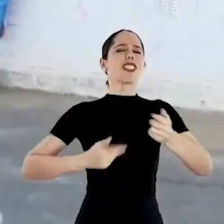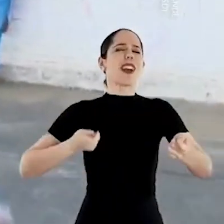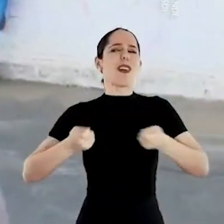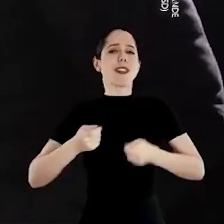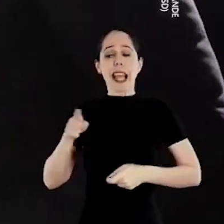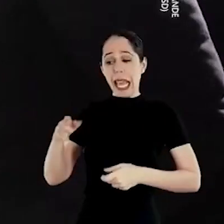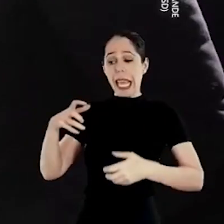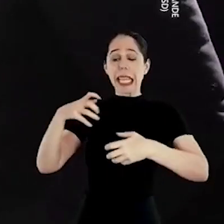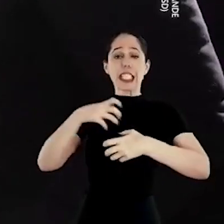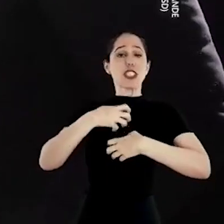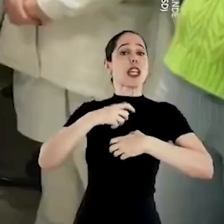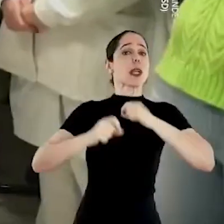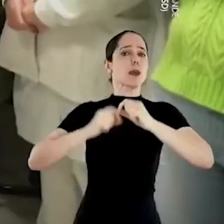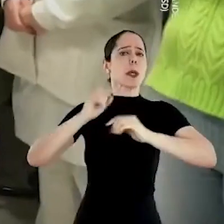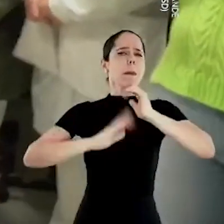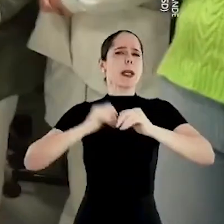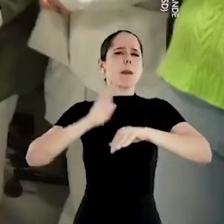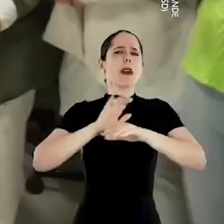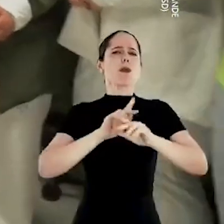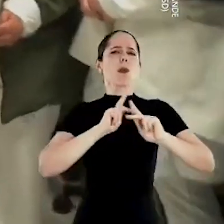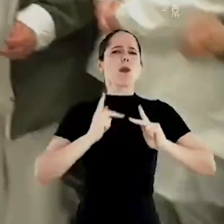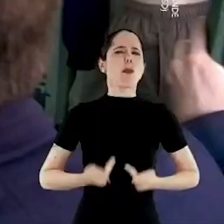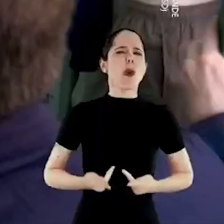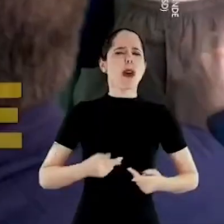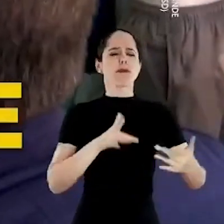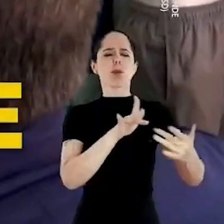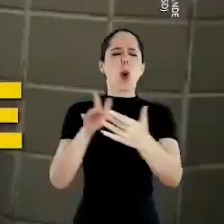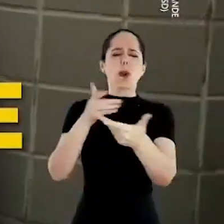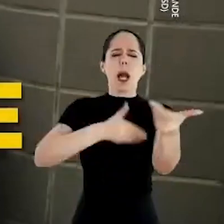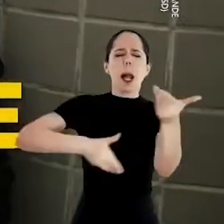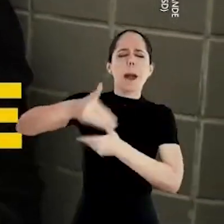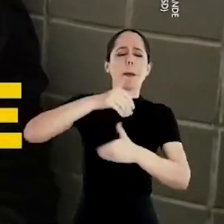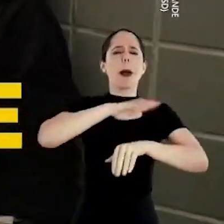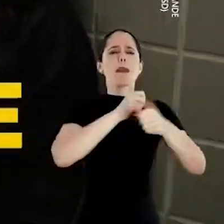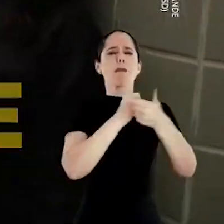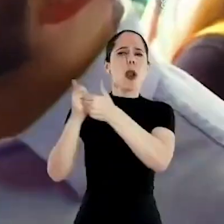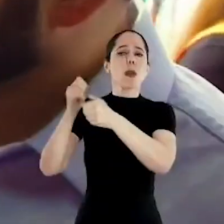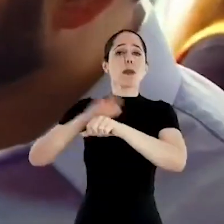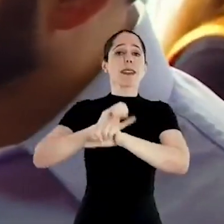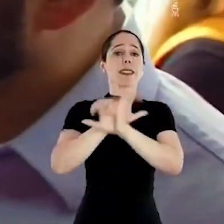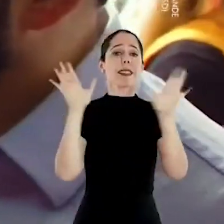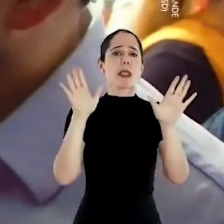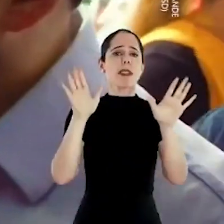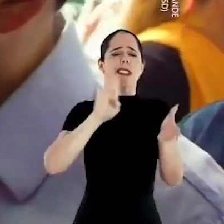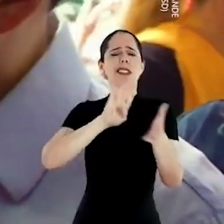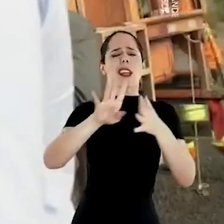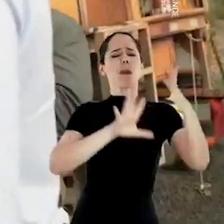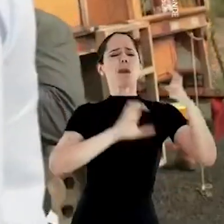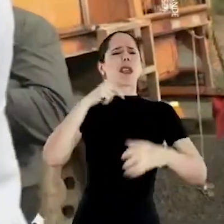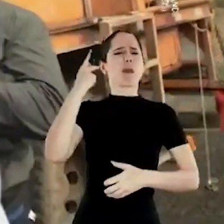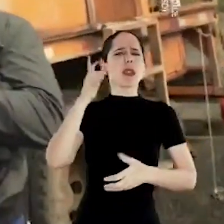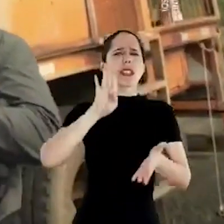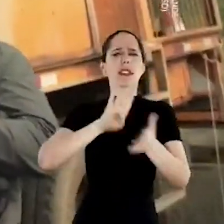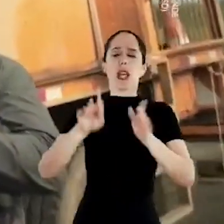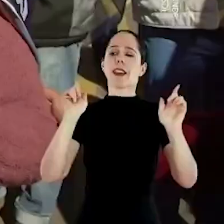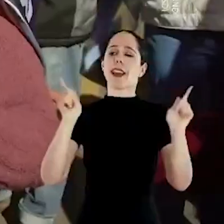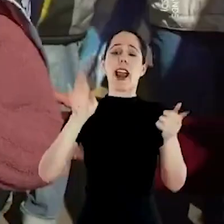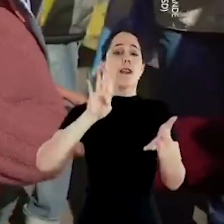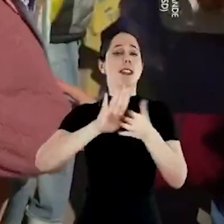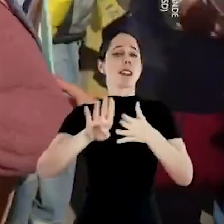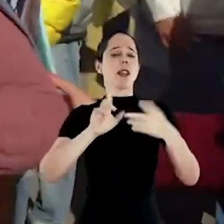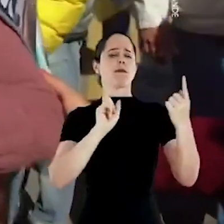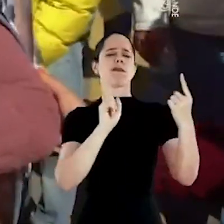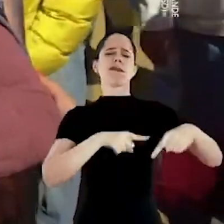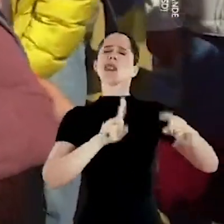governar. Mais humano, mais próximo, mais transparente. Sem brigas políticas, sem greves,